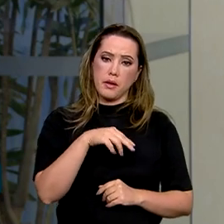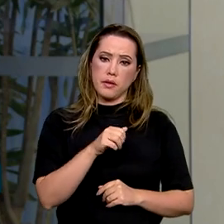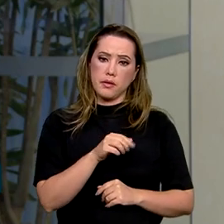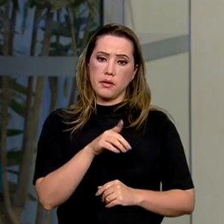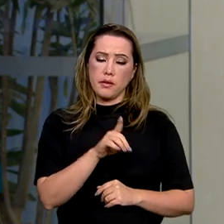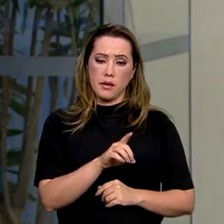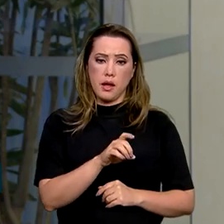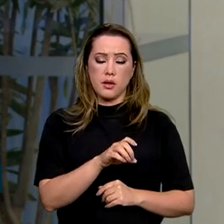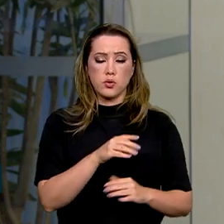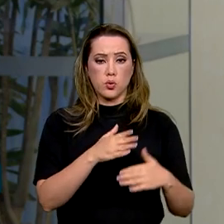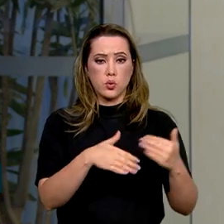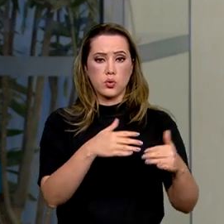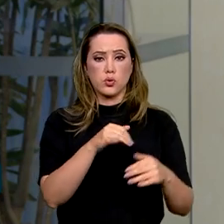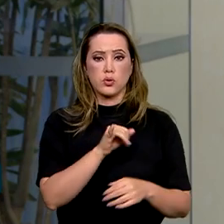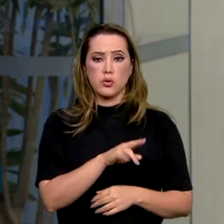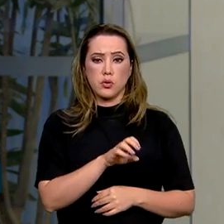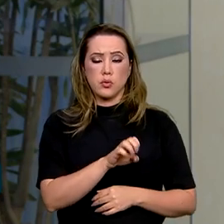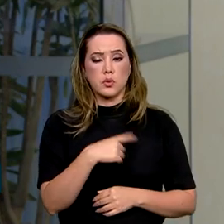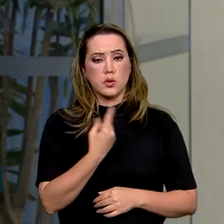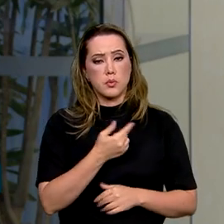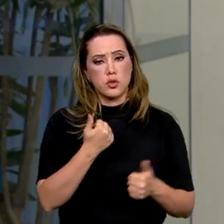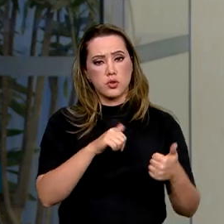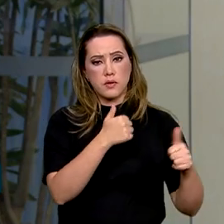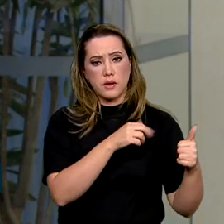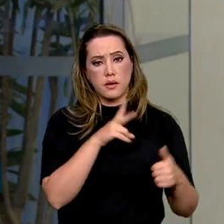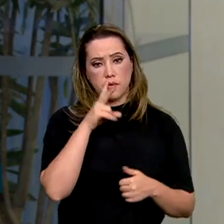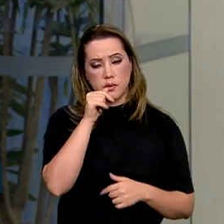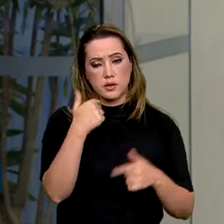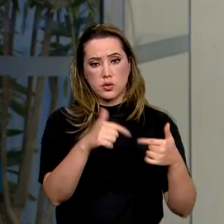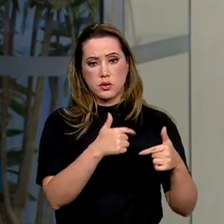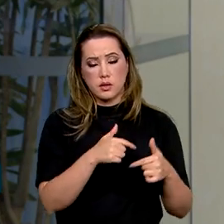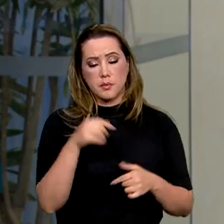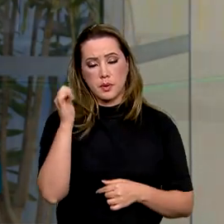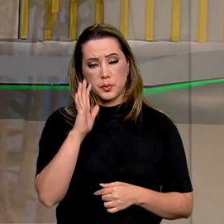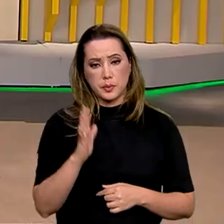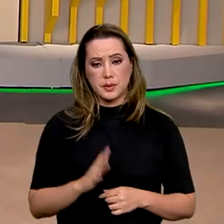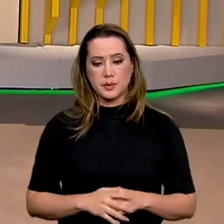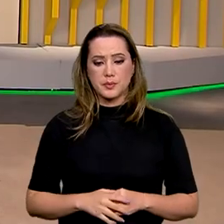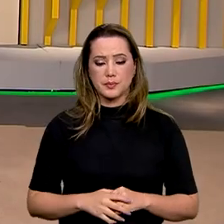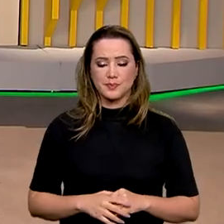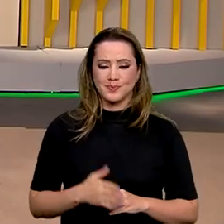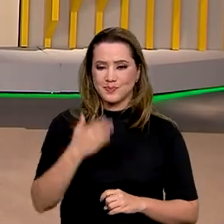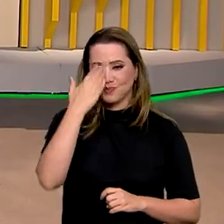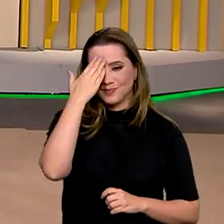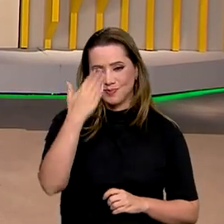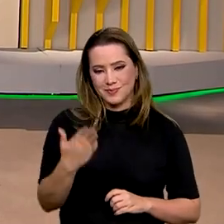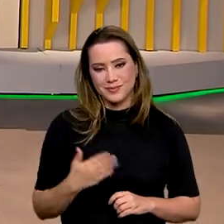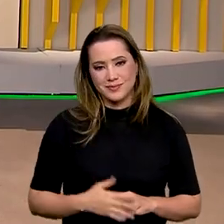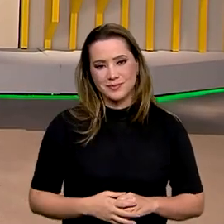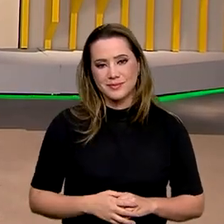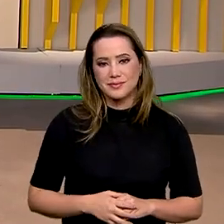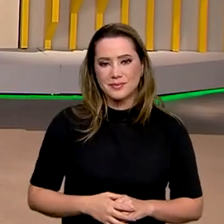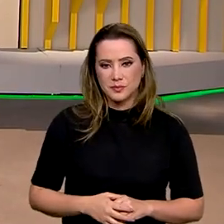referência para a gente saber como é que está a força de trabalho no Brasil. Carol e Ana. Obrigada pelas informações, Vanessa.